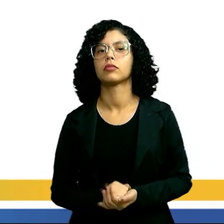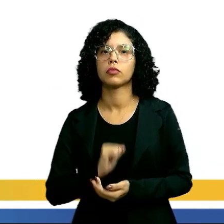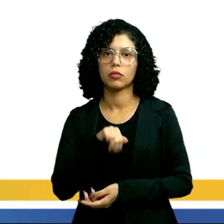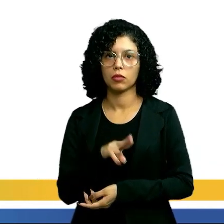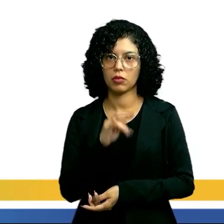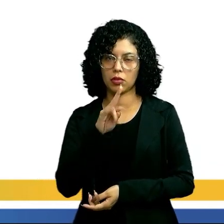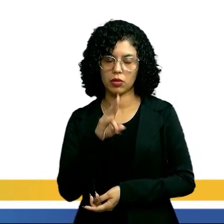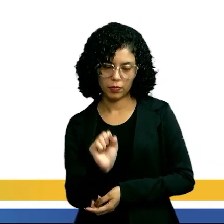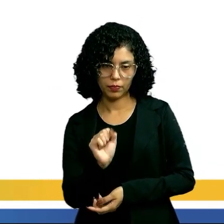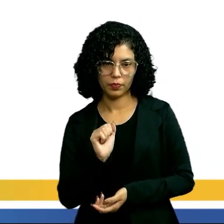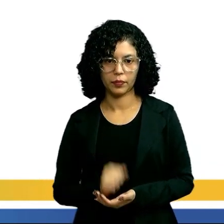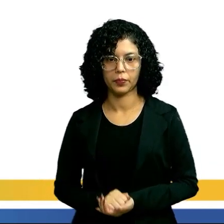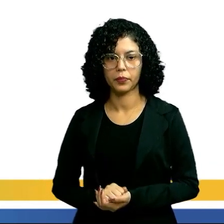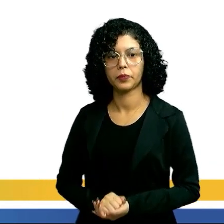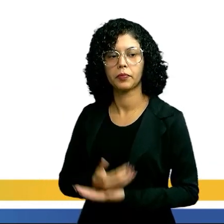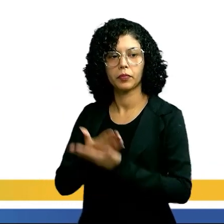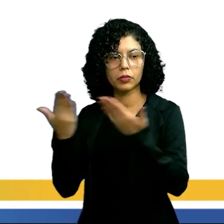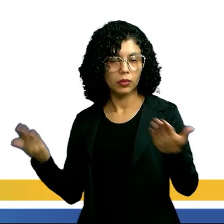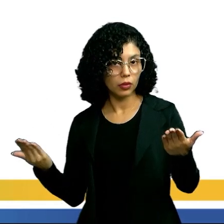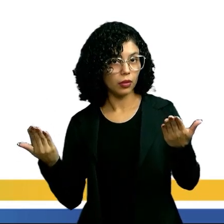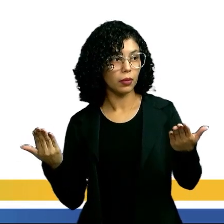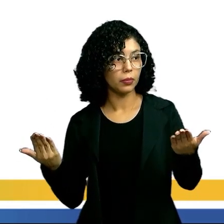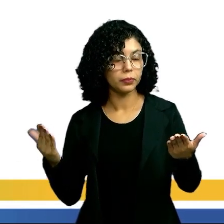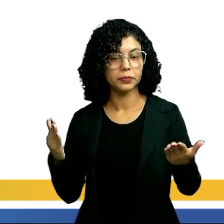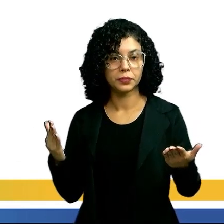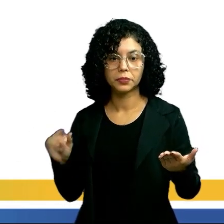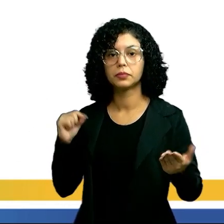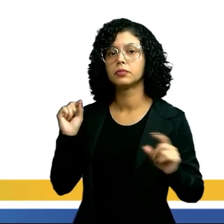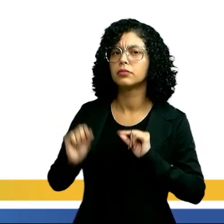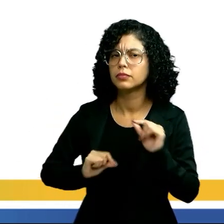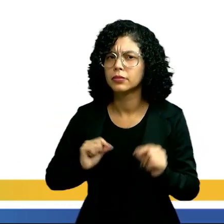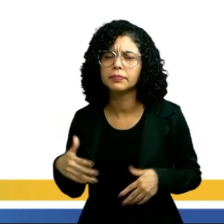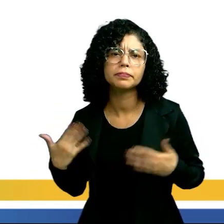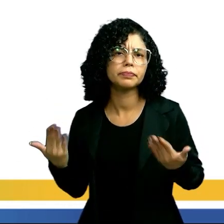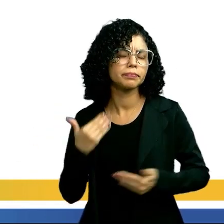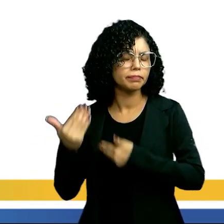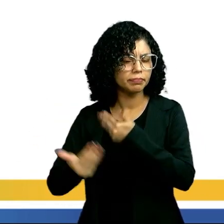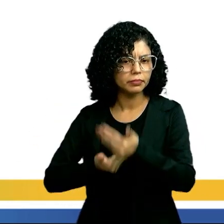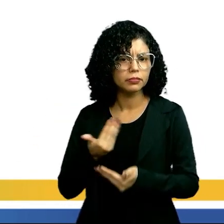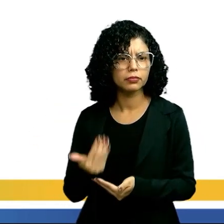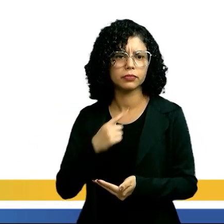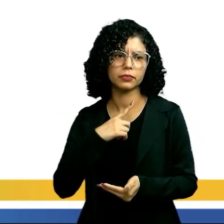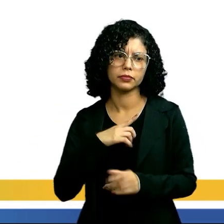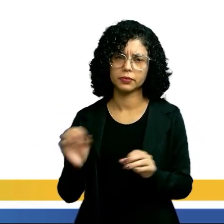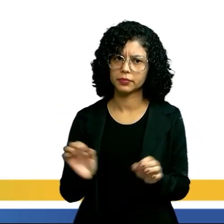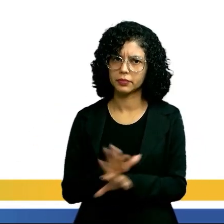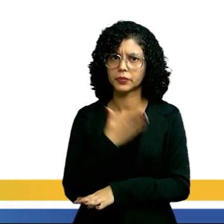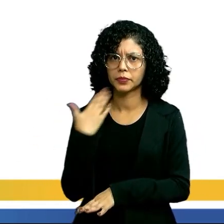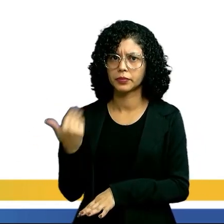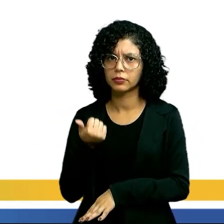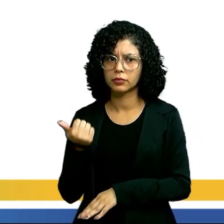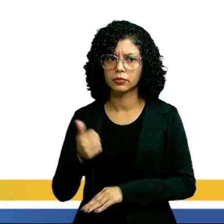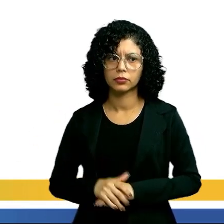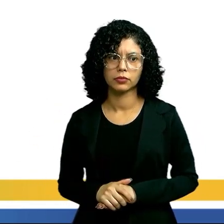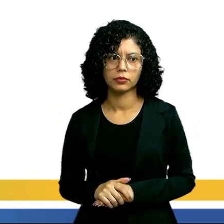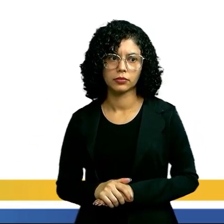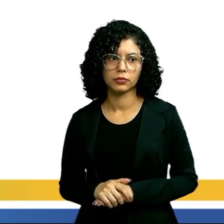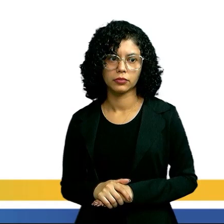nutrição do organismo. E aí, pessoal? Que tipo de desenvolvimento está favorecendo aí pra mim?